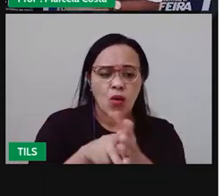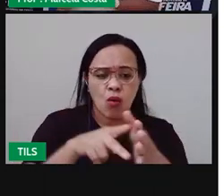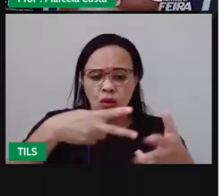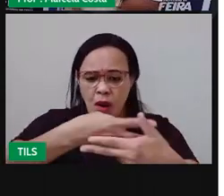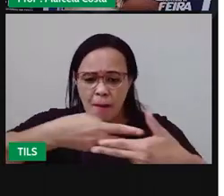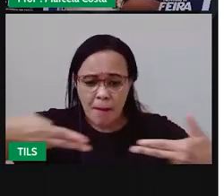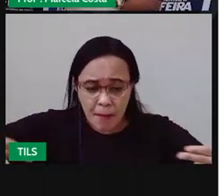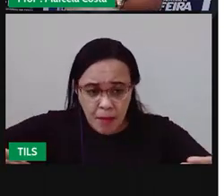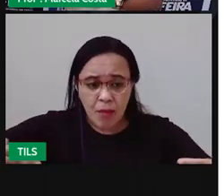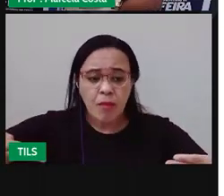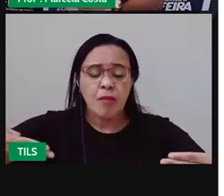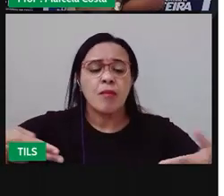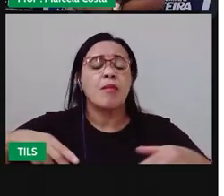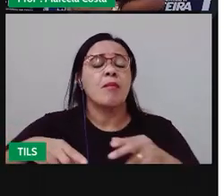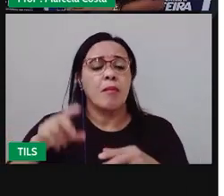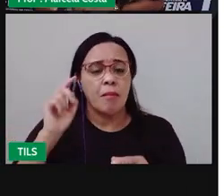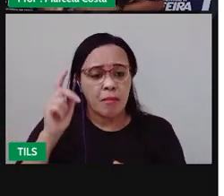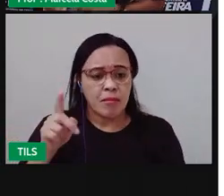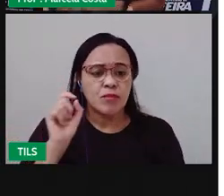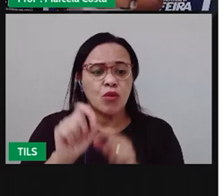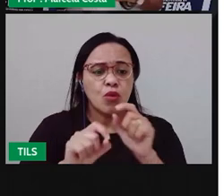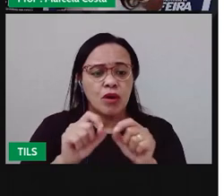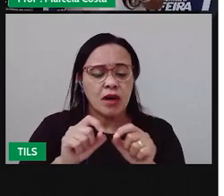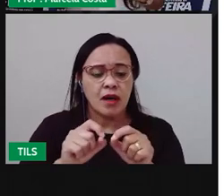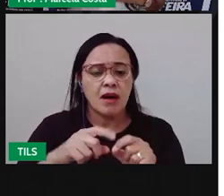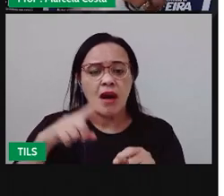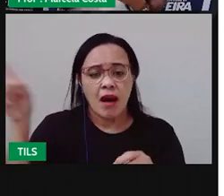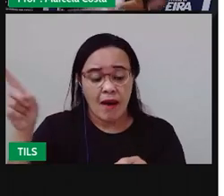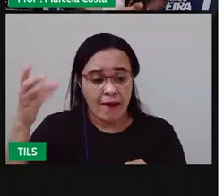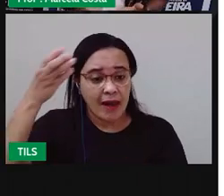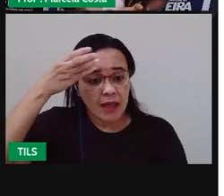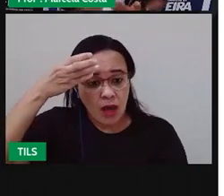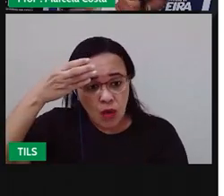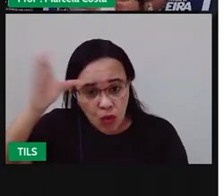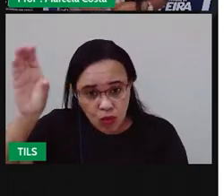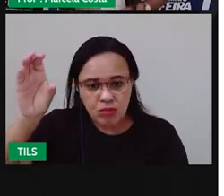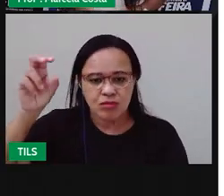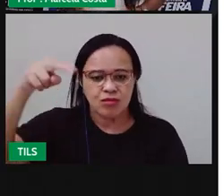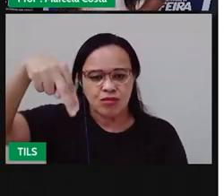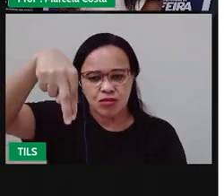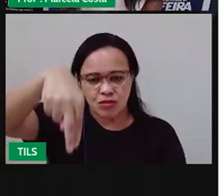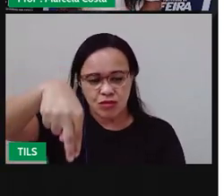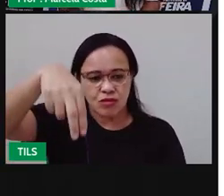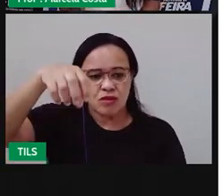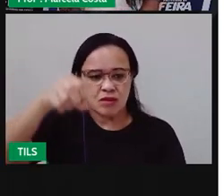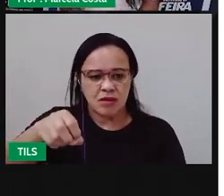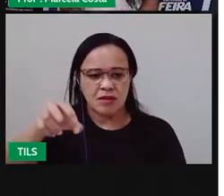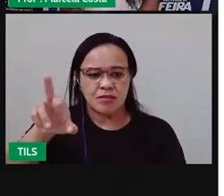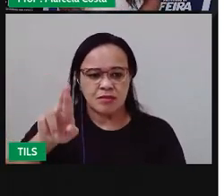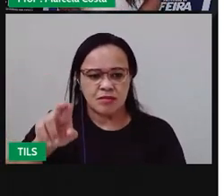e também elementos do cotidiano, da natureza, do nordeste.